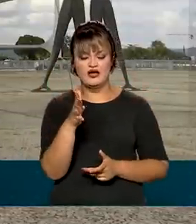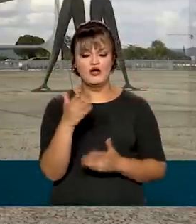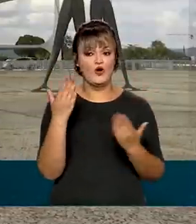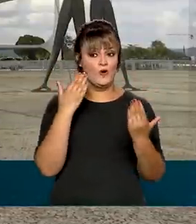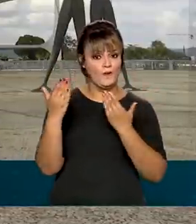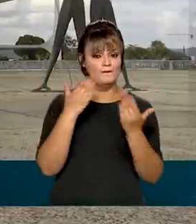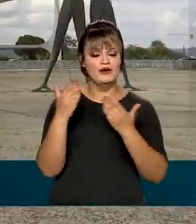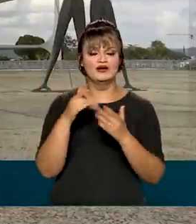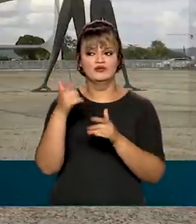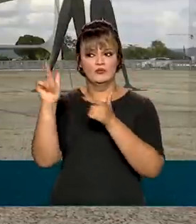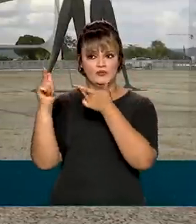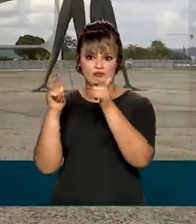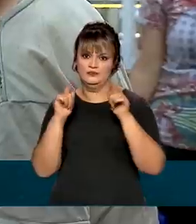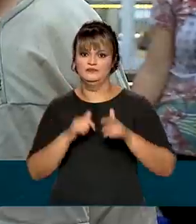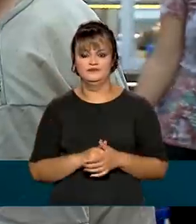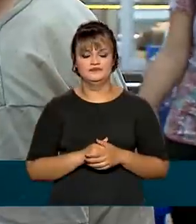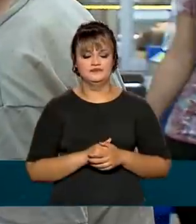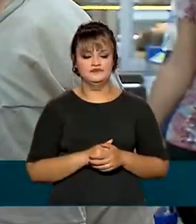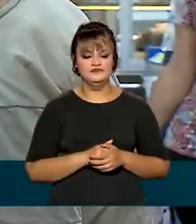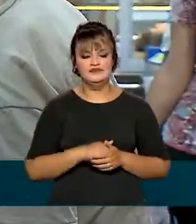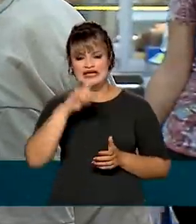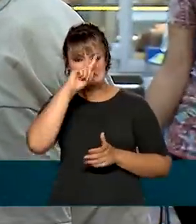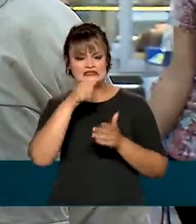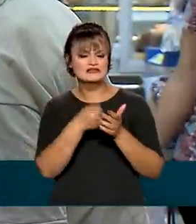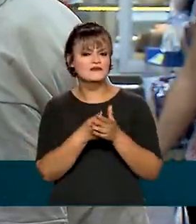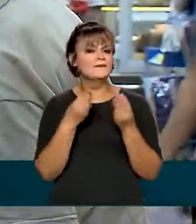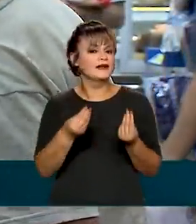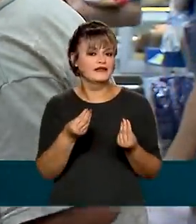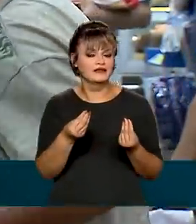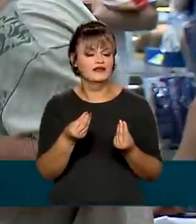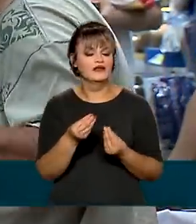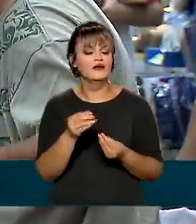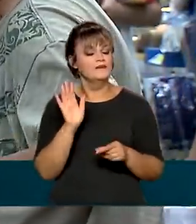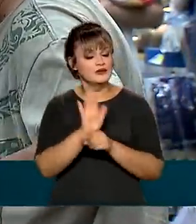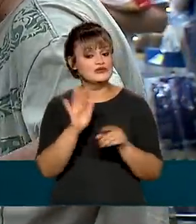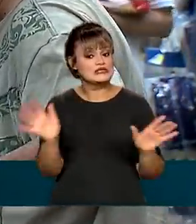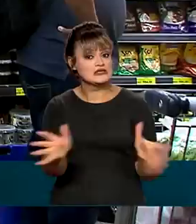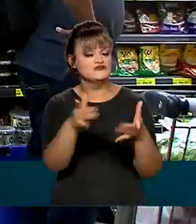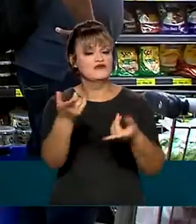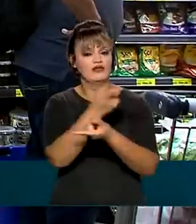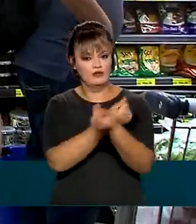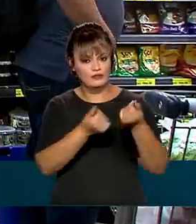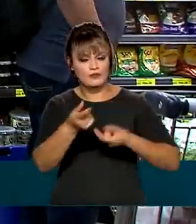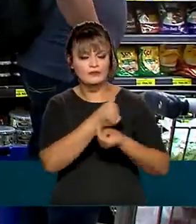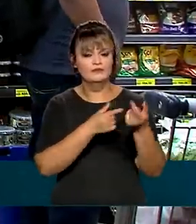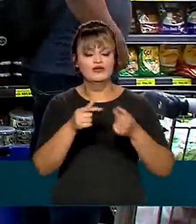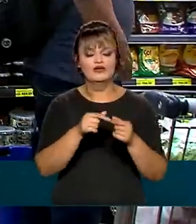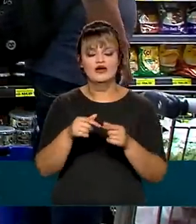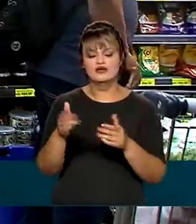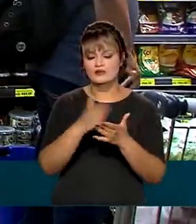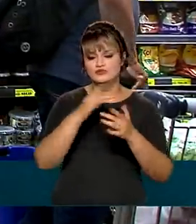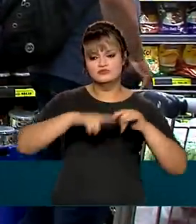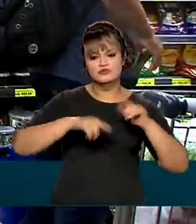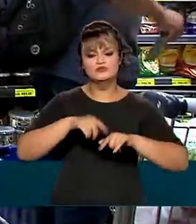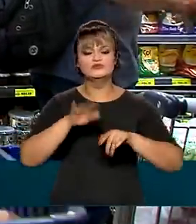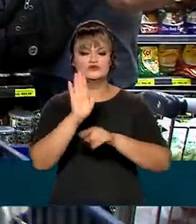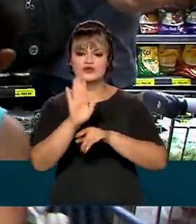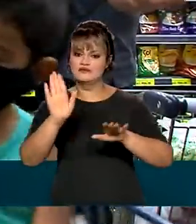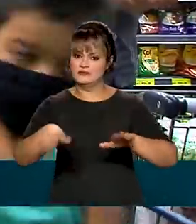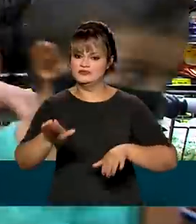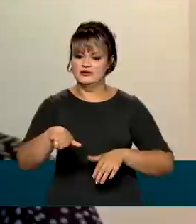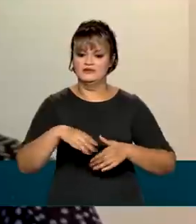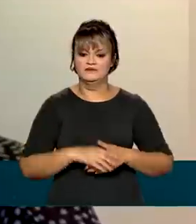relação às alíquotas originais. A medida tem como objetivo incentivar a economia e baratear os produtos para a